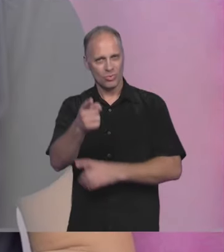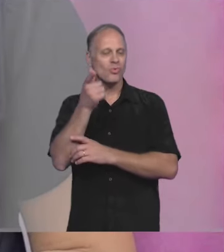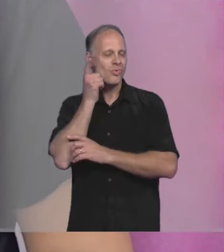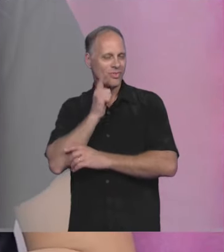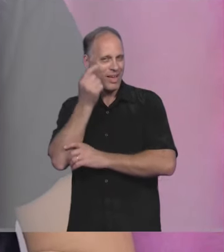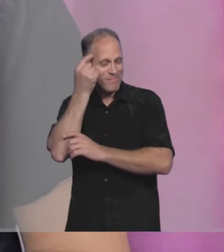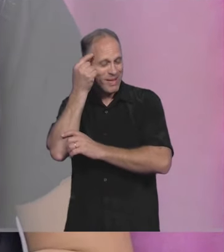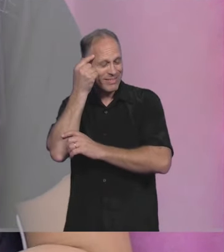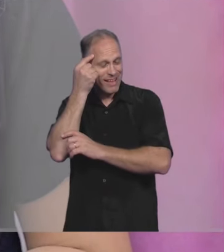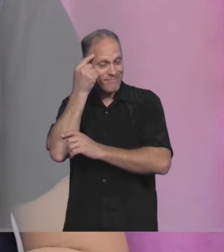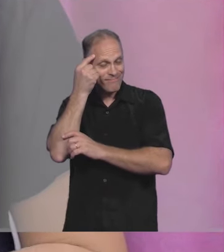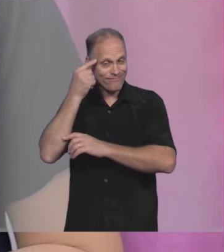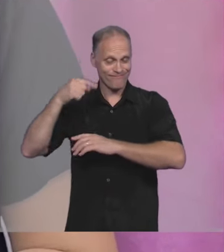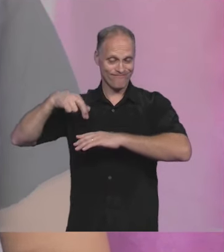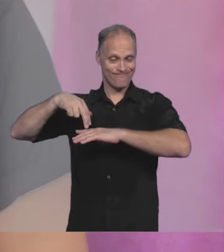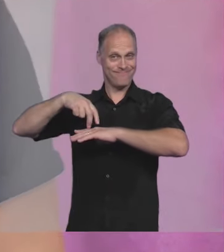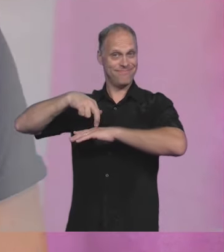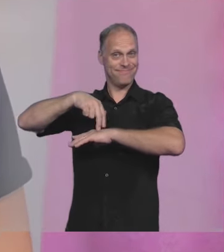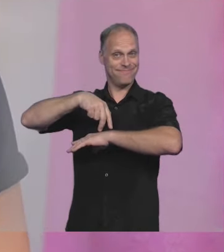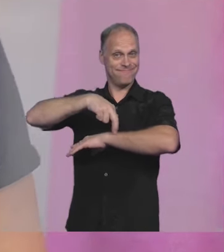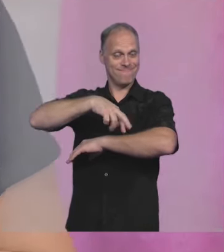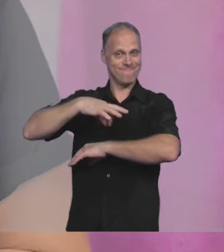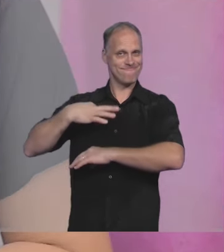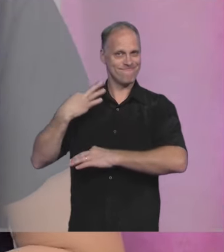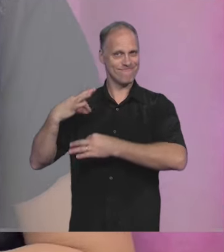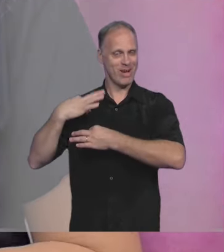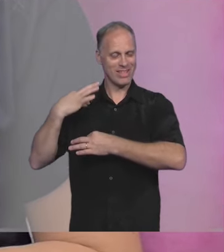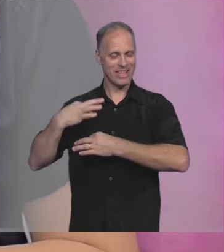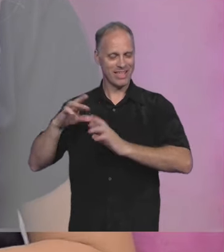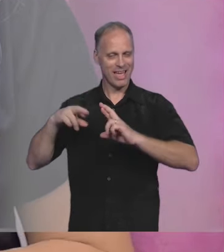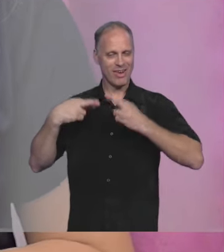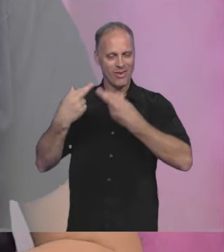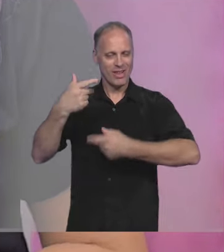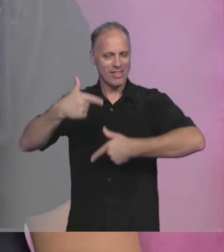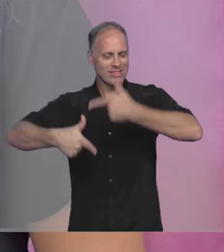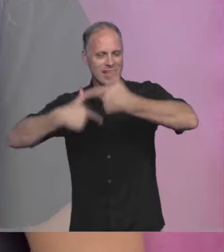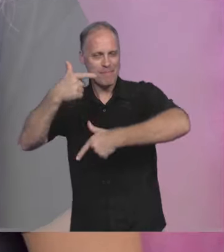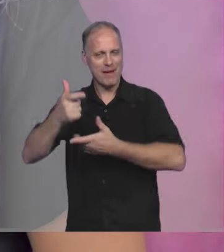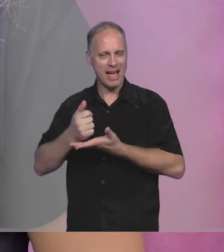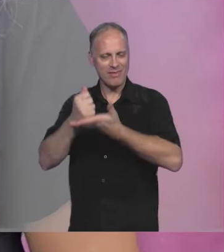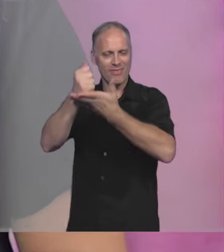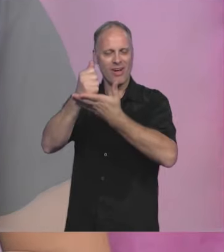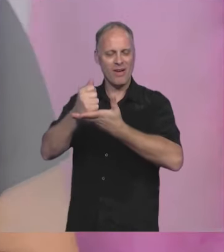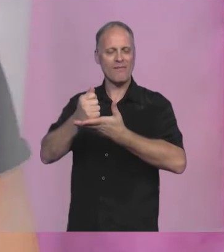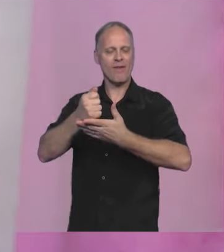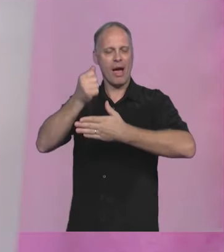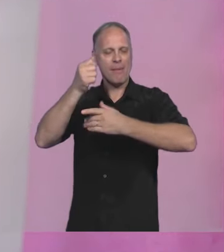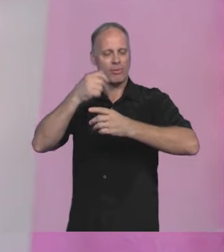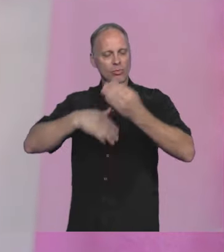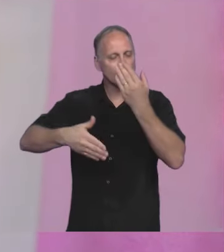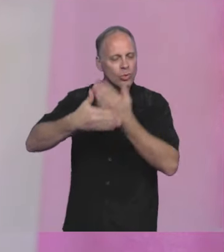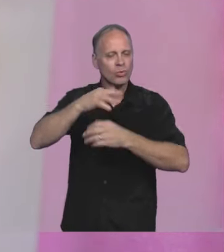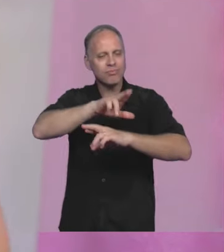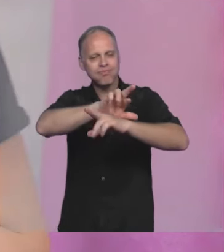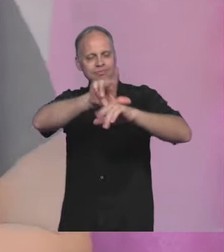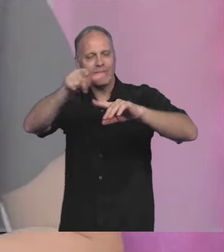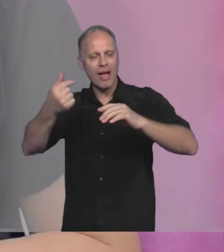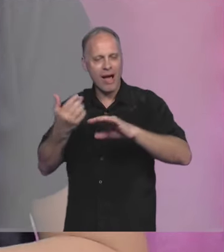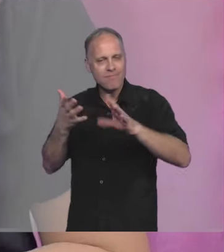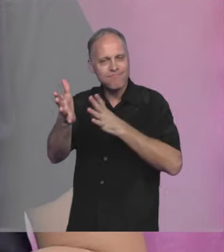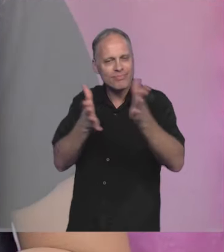Tu consegue imaginar um desfile de moda que reúna trabalhos que envolvam sustentabilidade, diversidade,